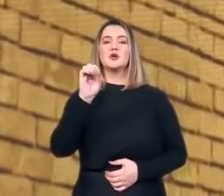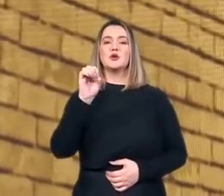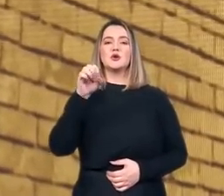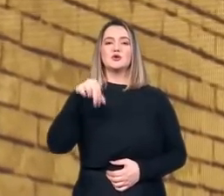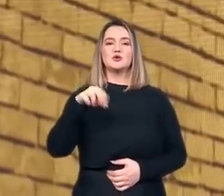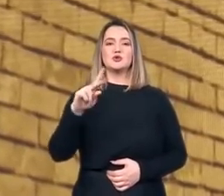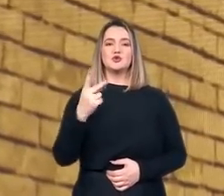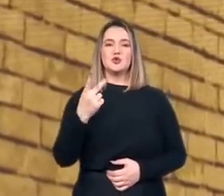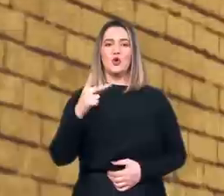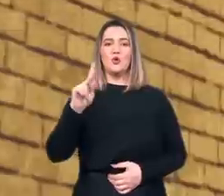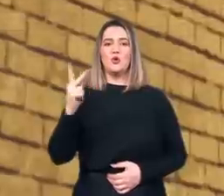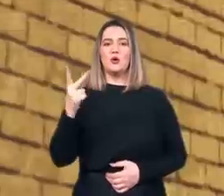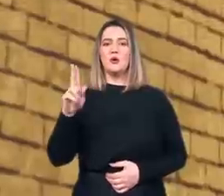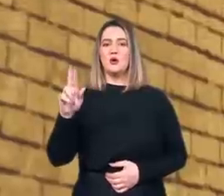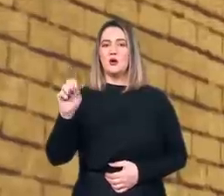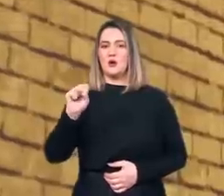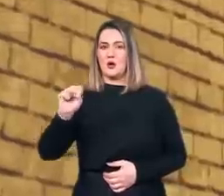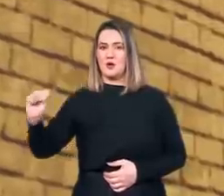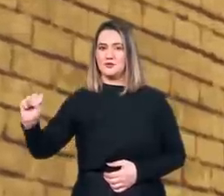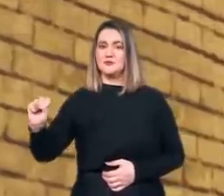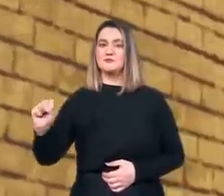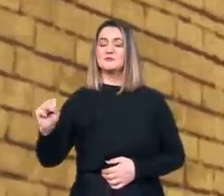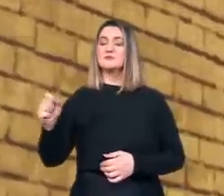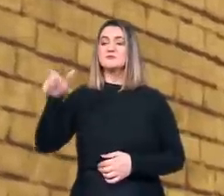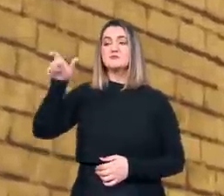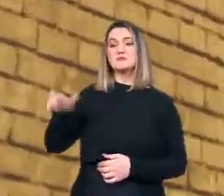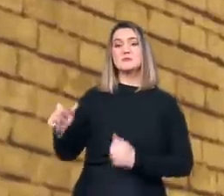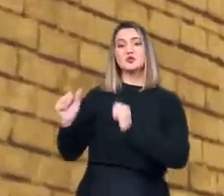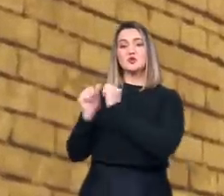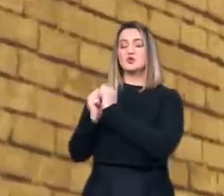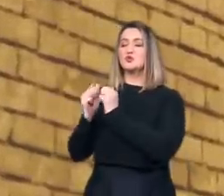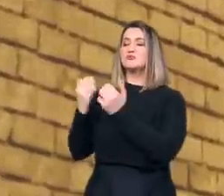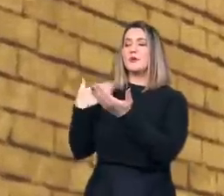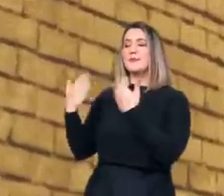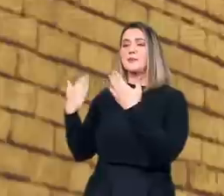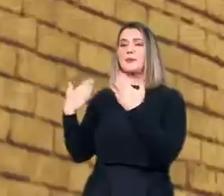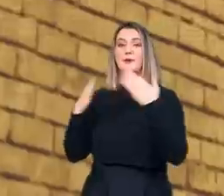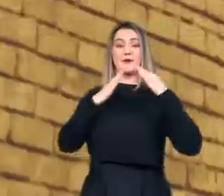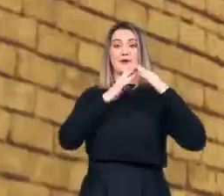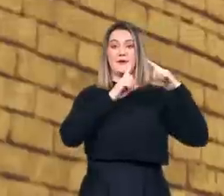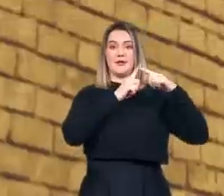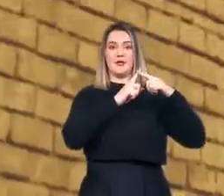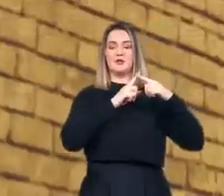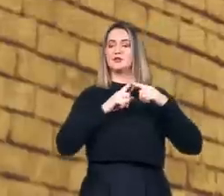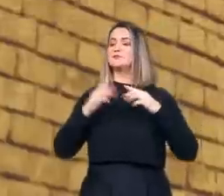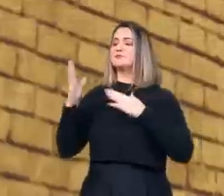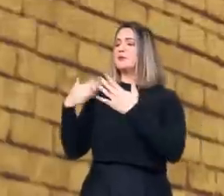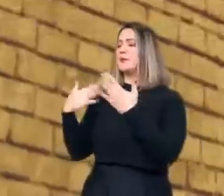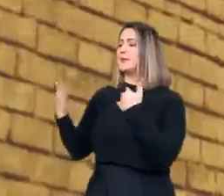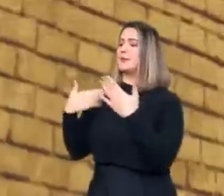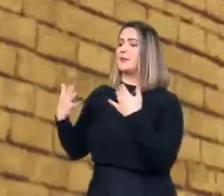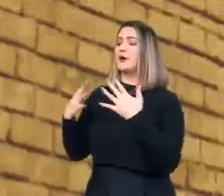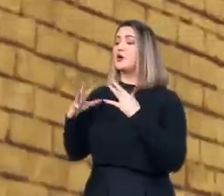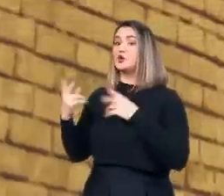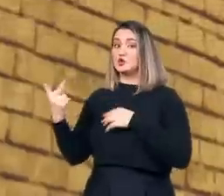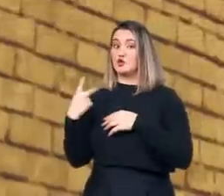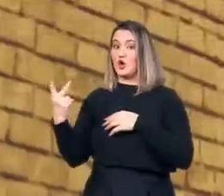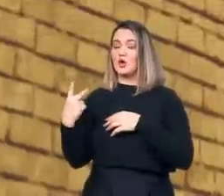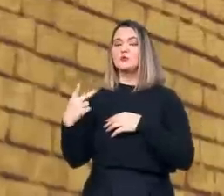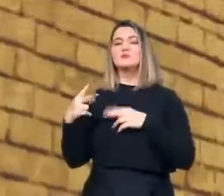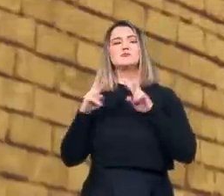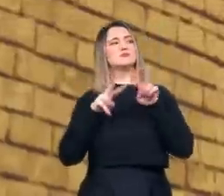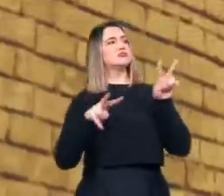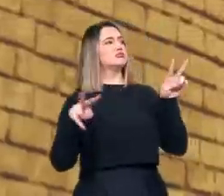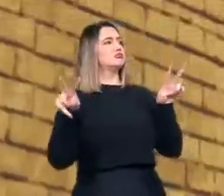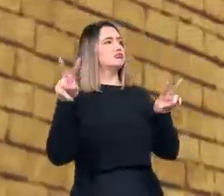estava à porta de uma catedral conversando com um amigo. Ambos olhavam o ouro, a riqueza, a